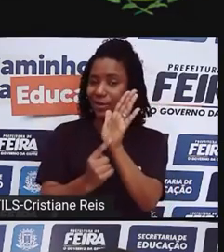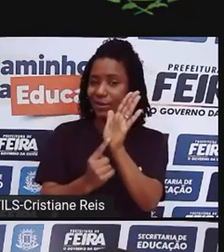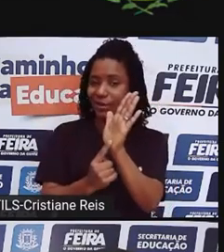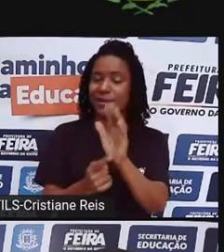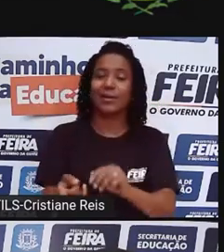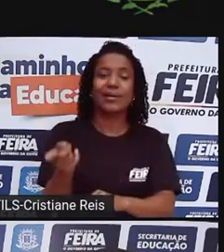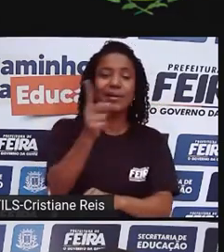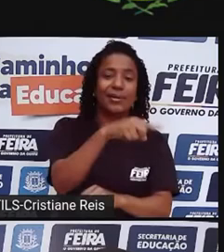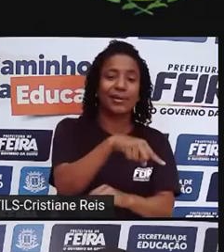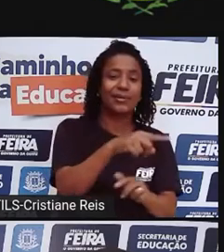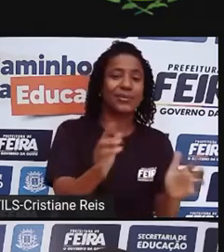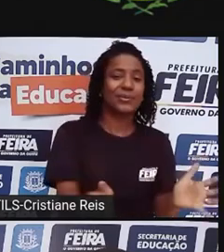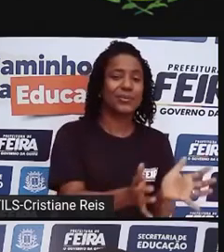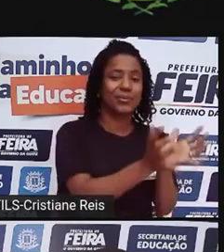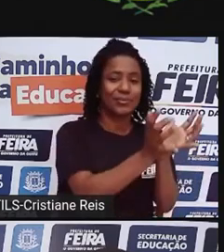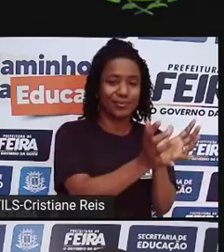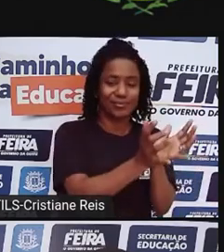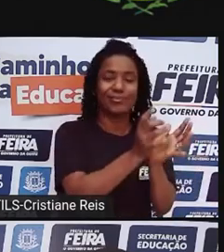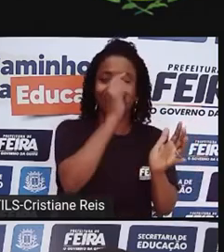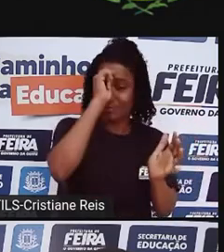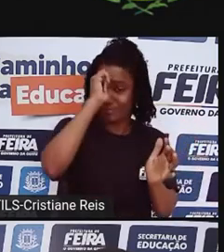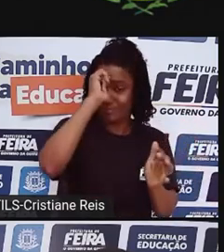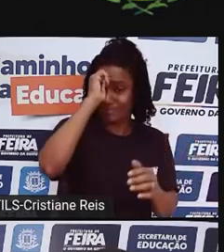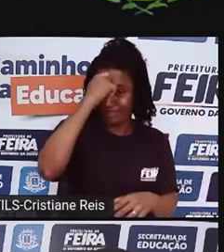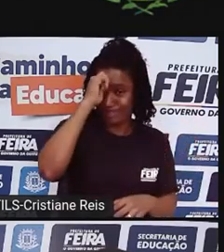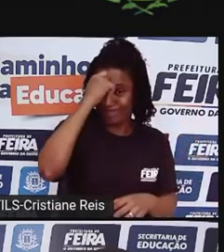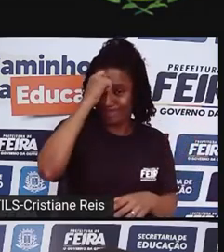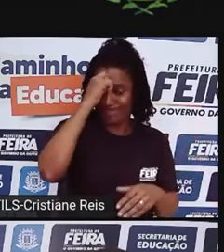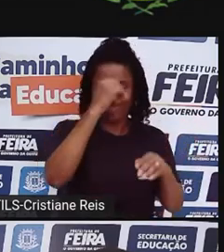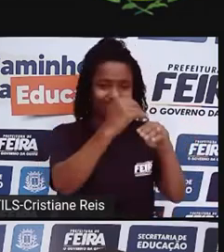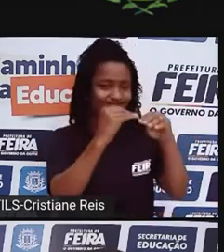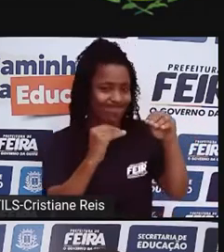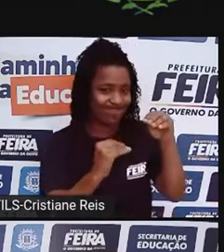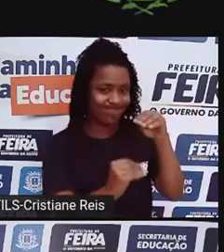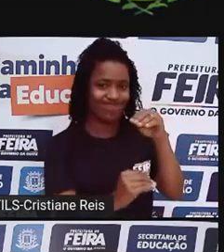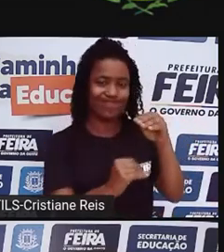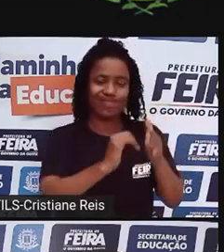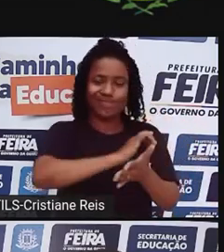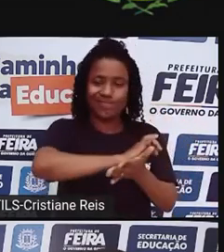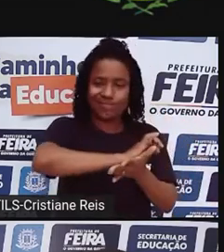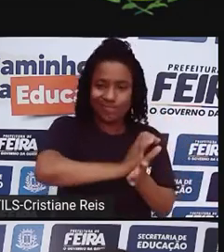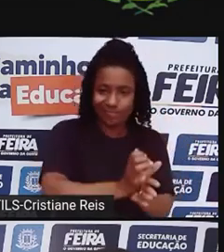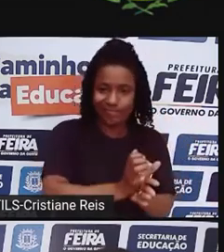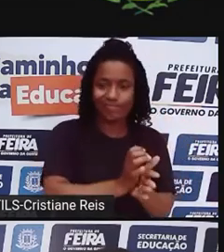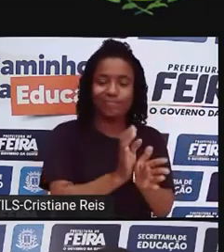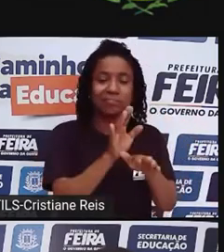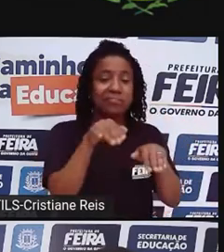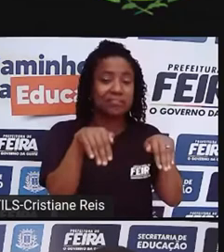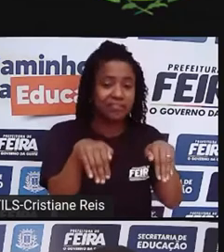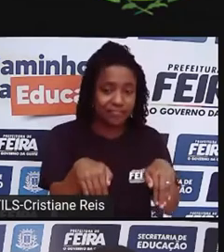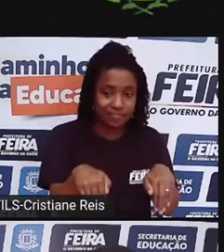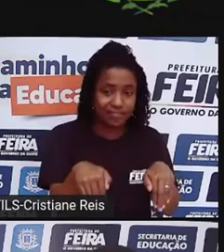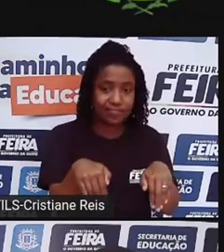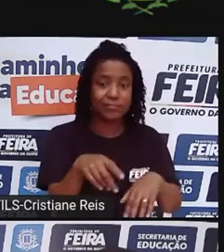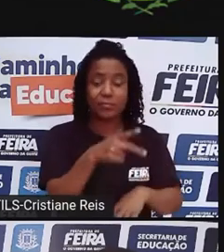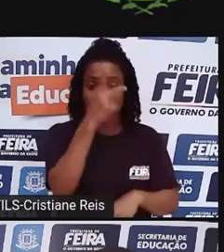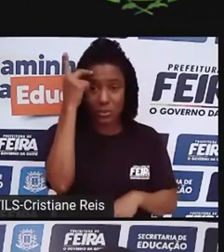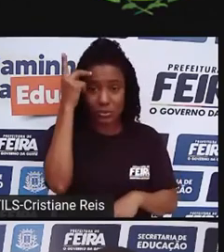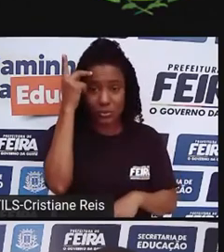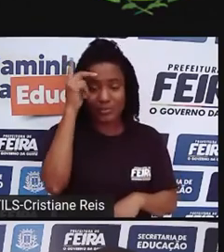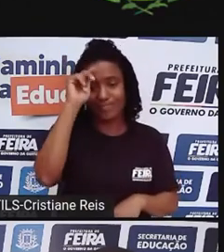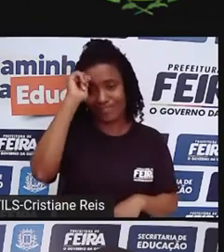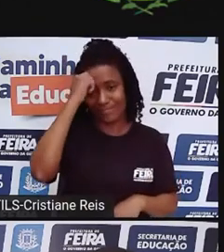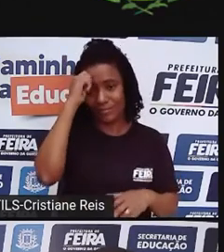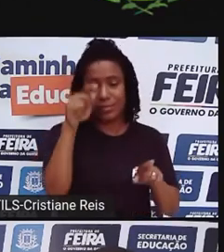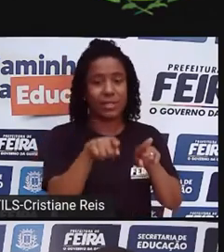da estrutura, continuar subalternizando, inferiorizando, silenciando populações negras e populações indígenas.